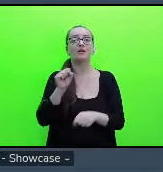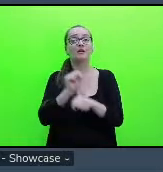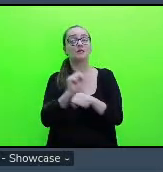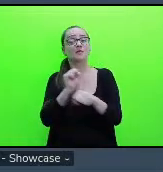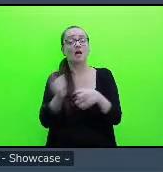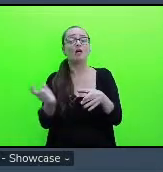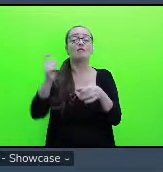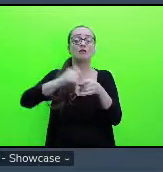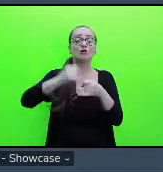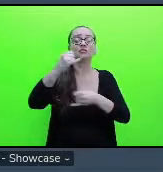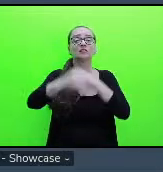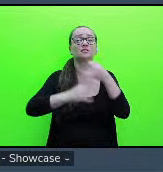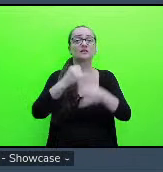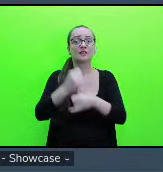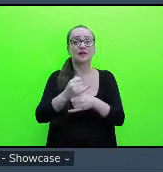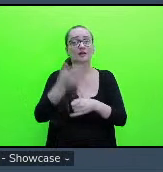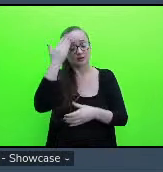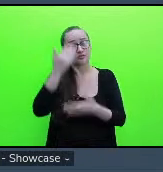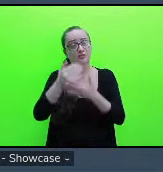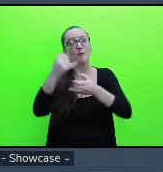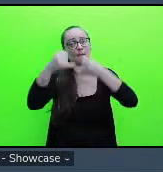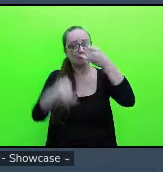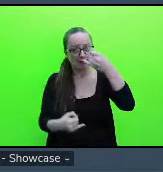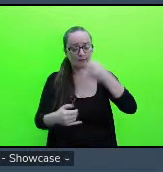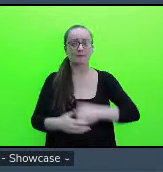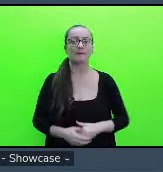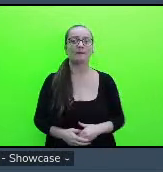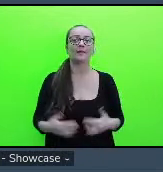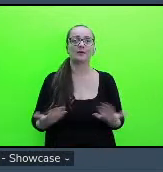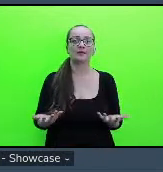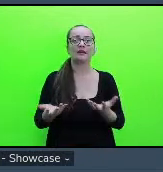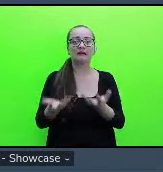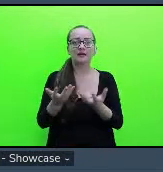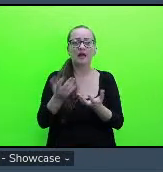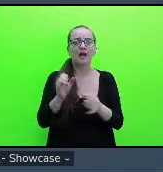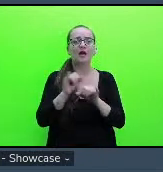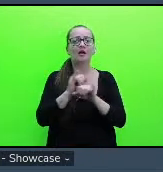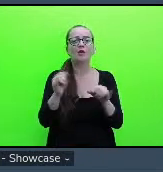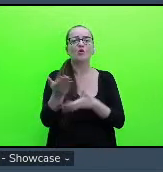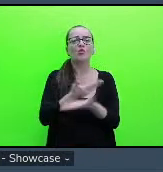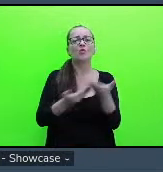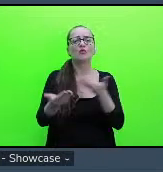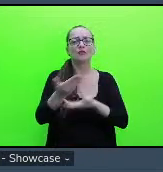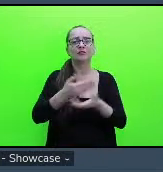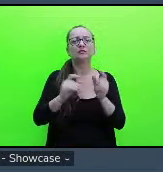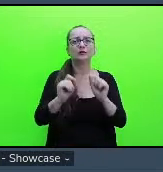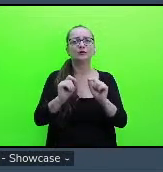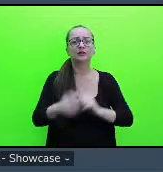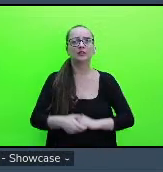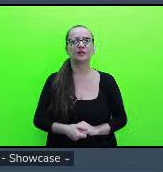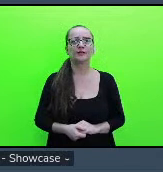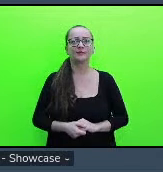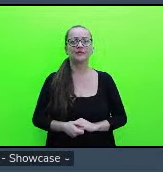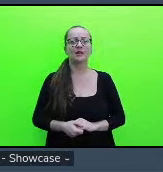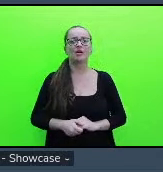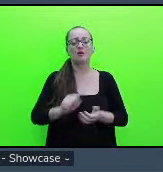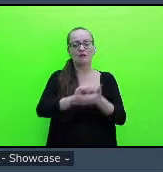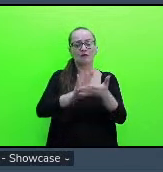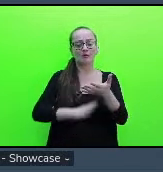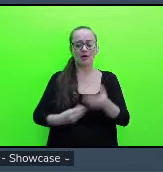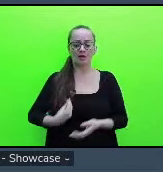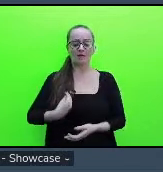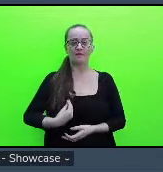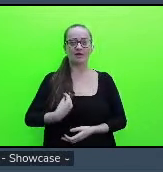ela deve ter caído a internet eu quero conversar com vocês que o formulário de presença